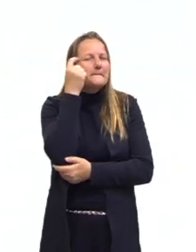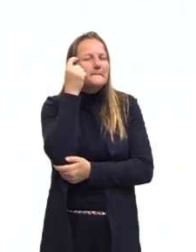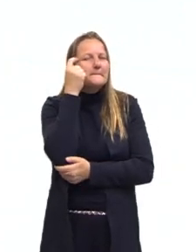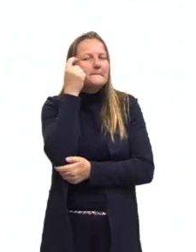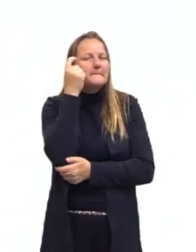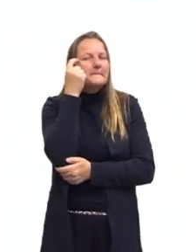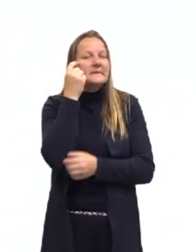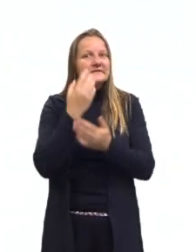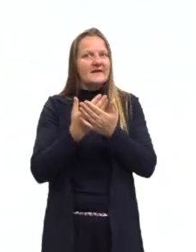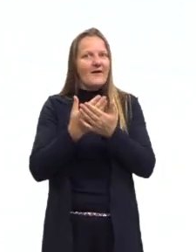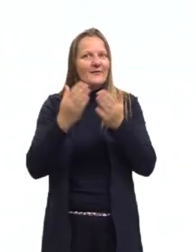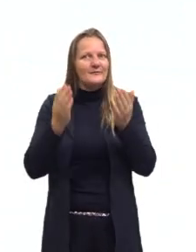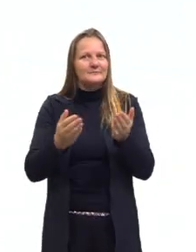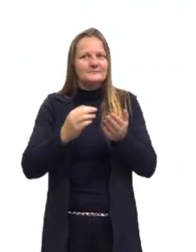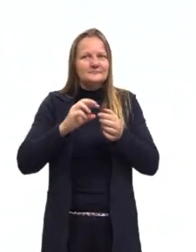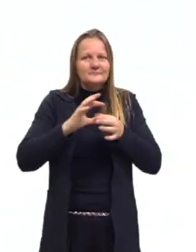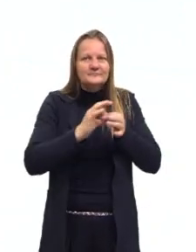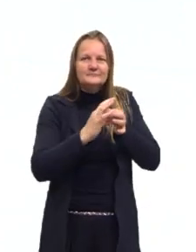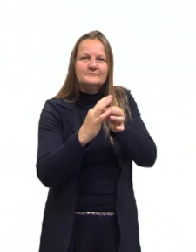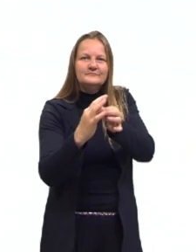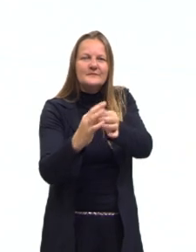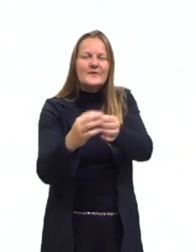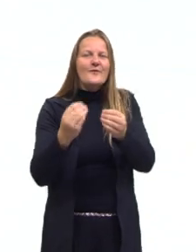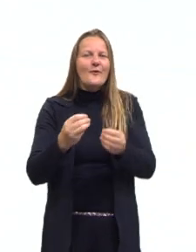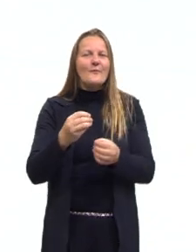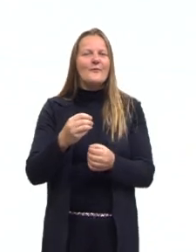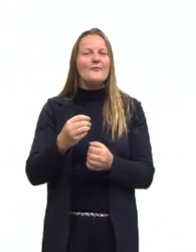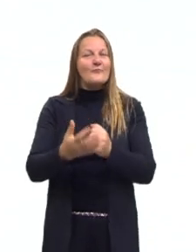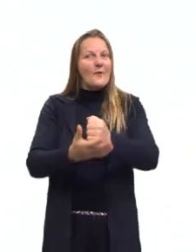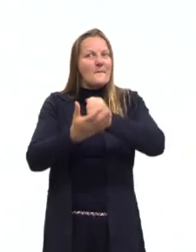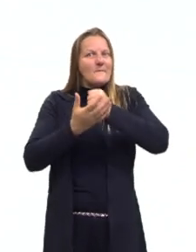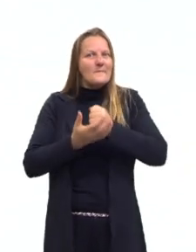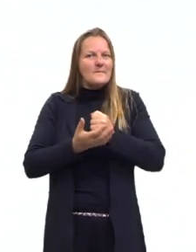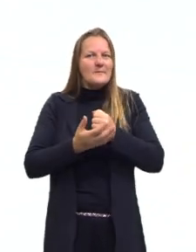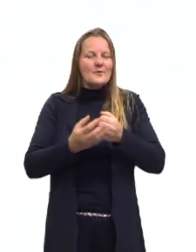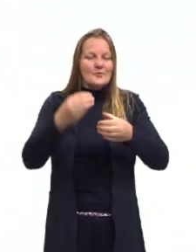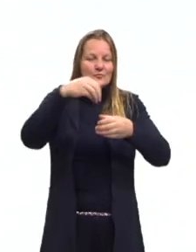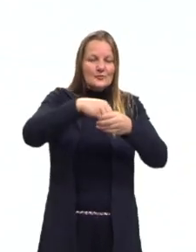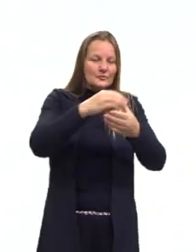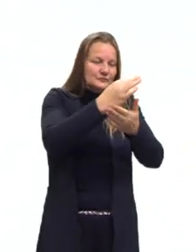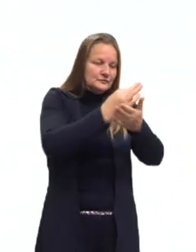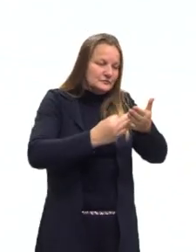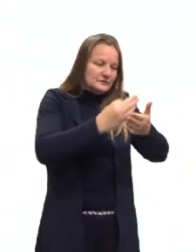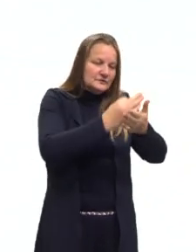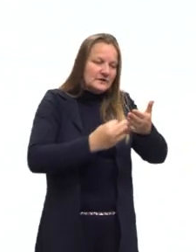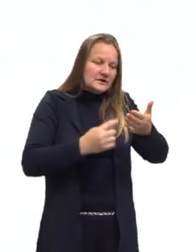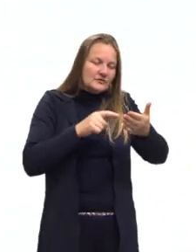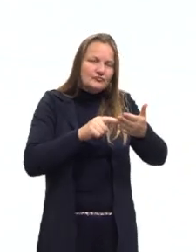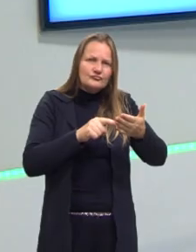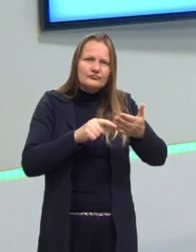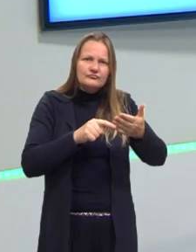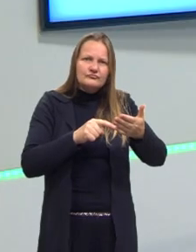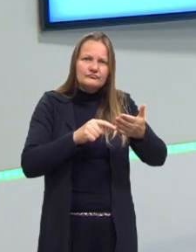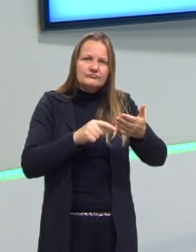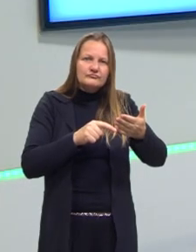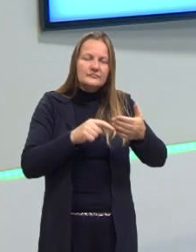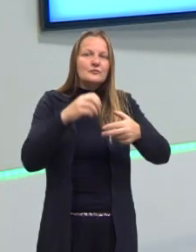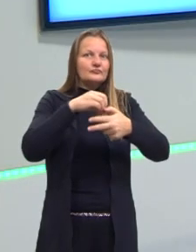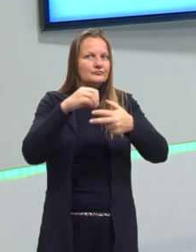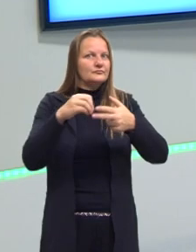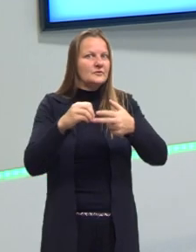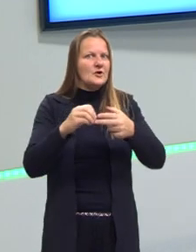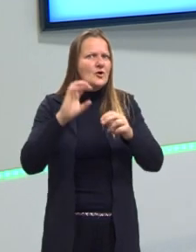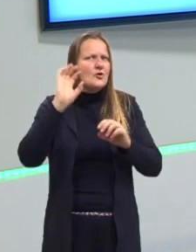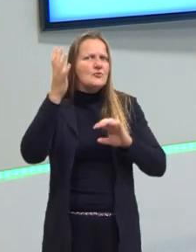pensem como as imagens podem contribuir e ajudar vocês nas interpretações das questões e nas